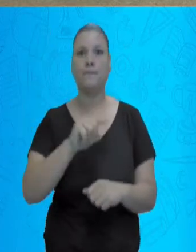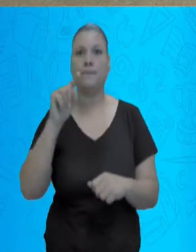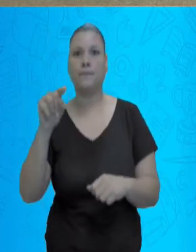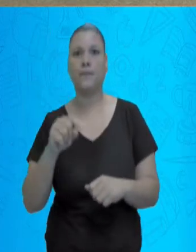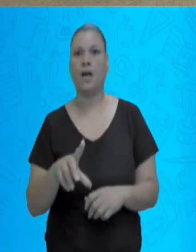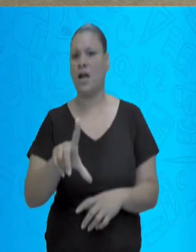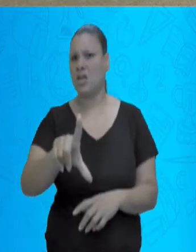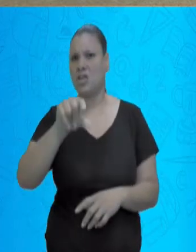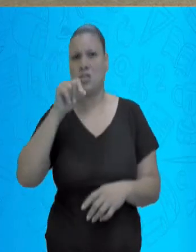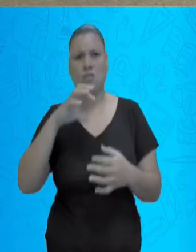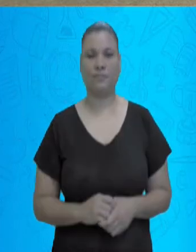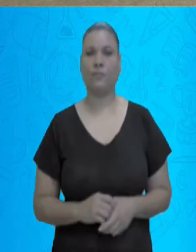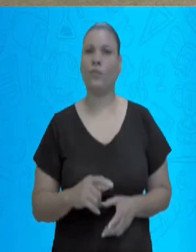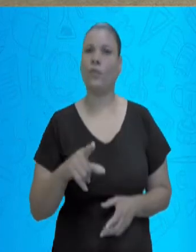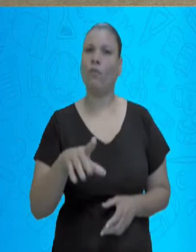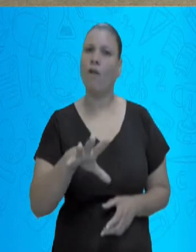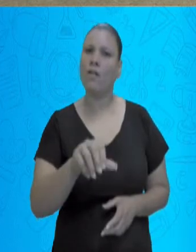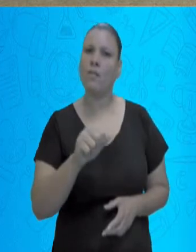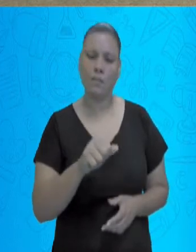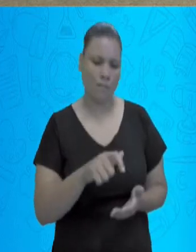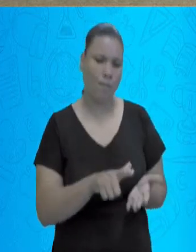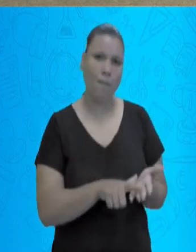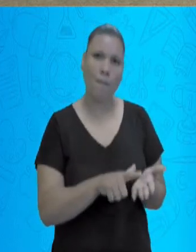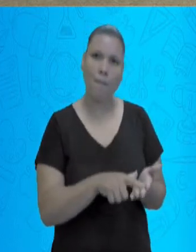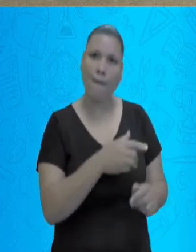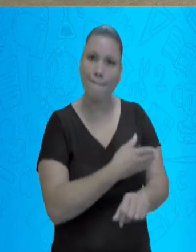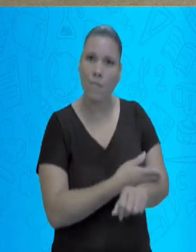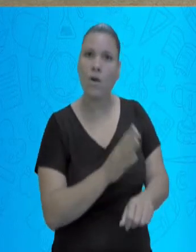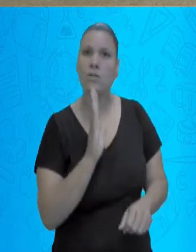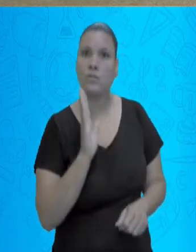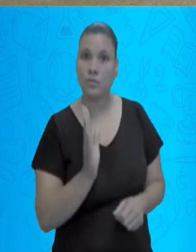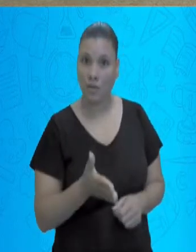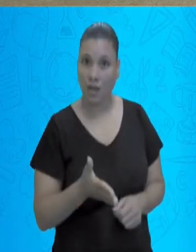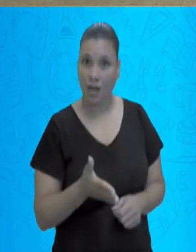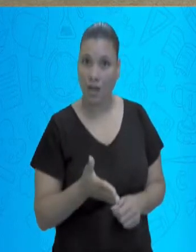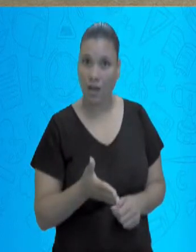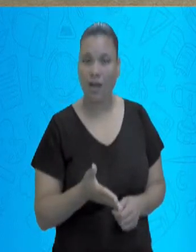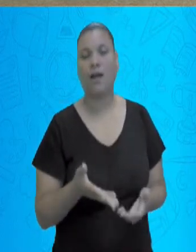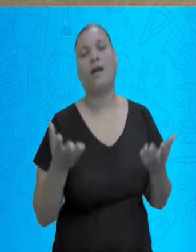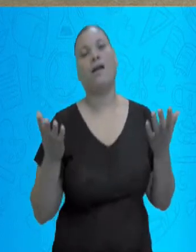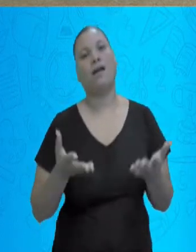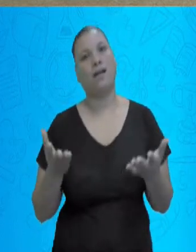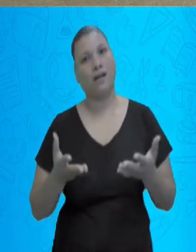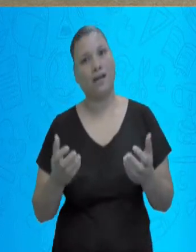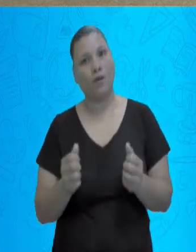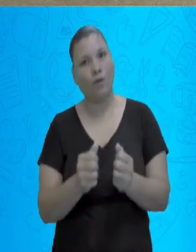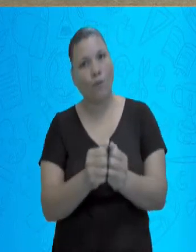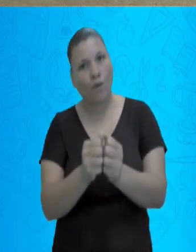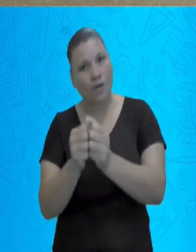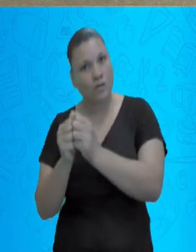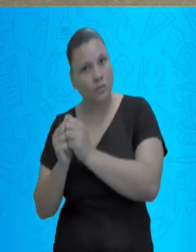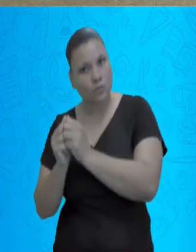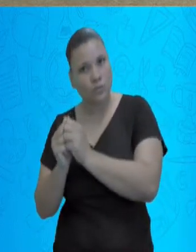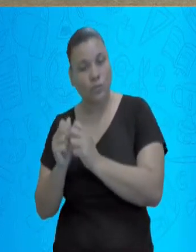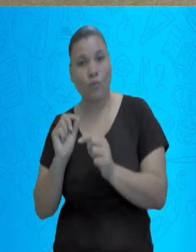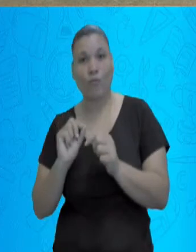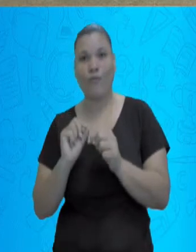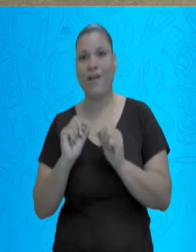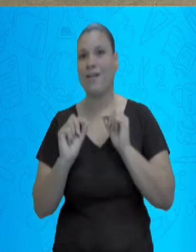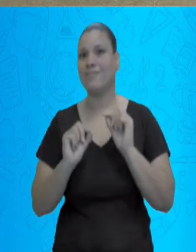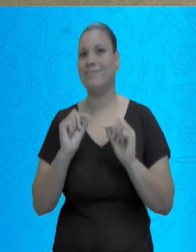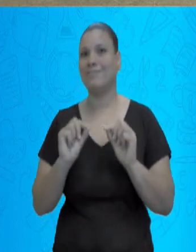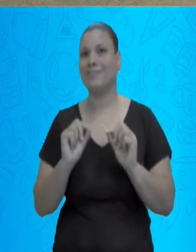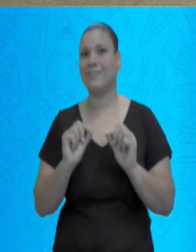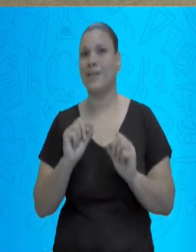Você vai animar a fazer comigo? Então, vamos lá. Eu vou colocar os meus pontinhos aqui na minha folha. E você vai fazer na sua